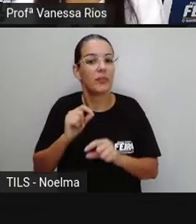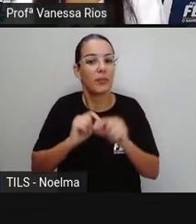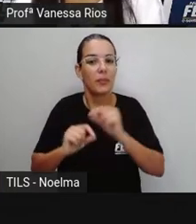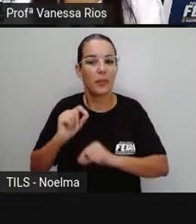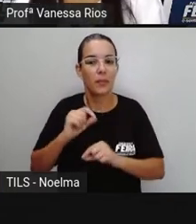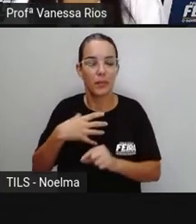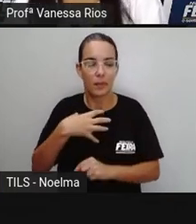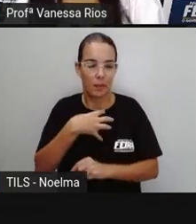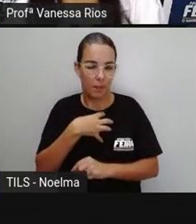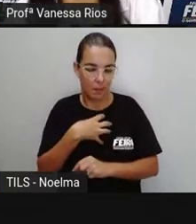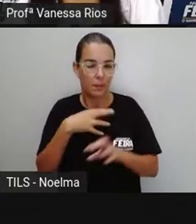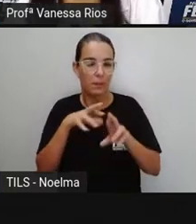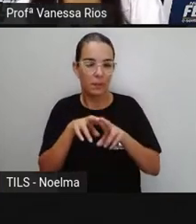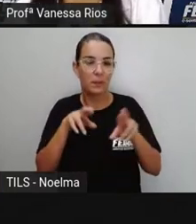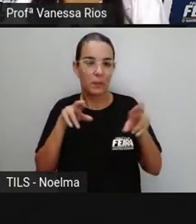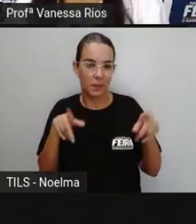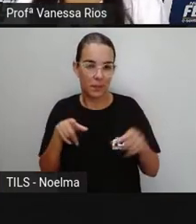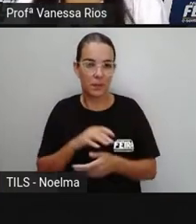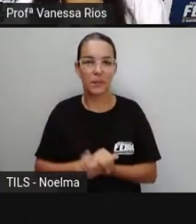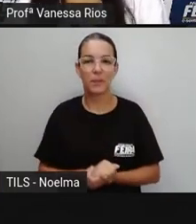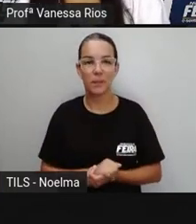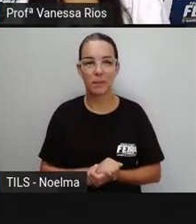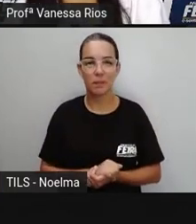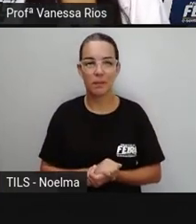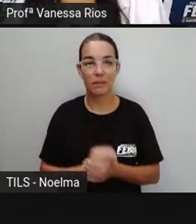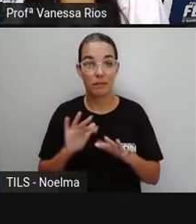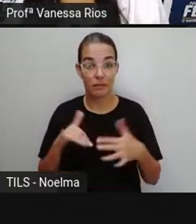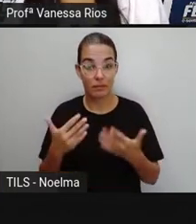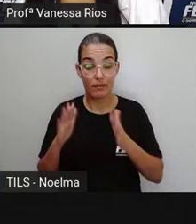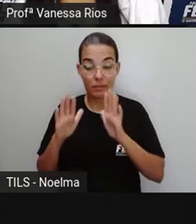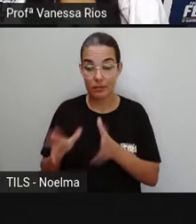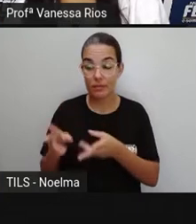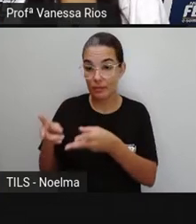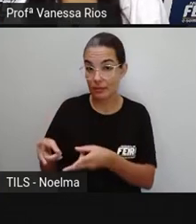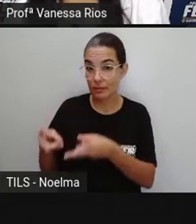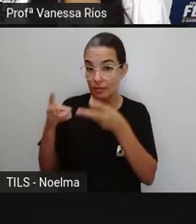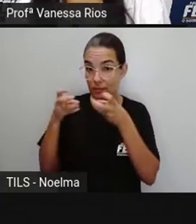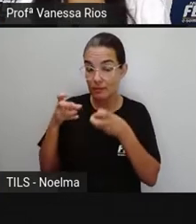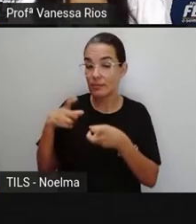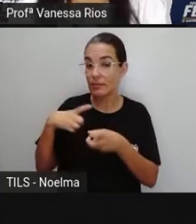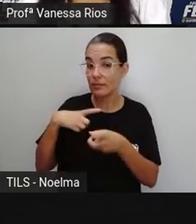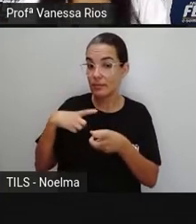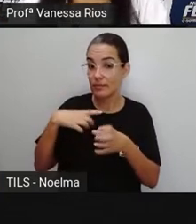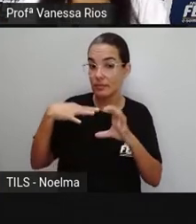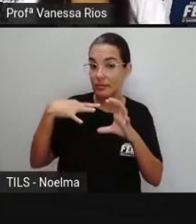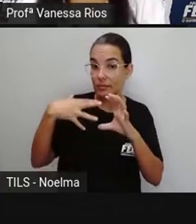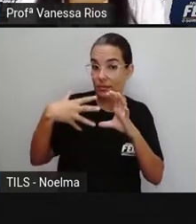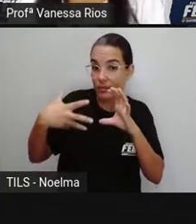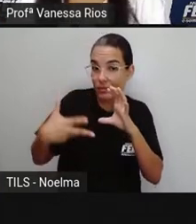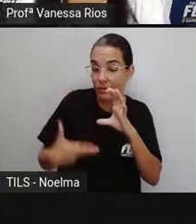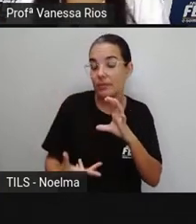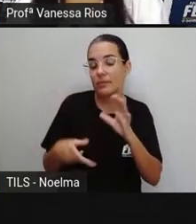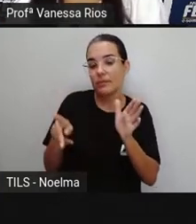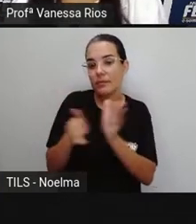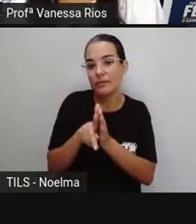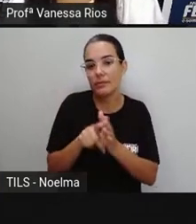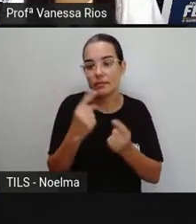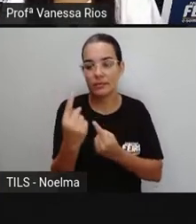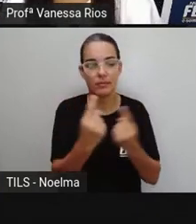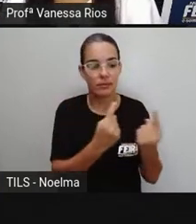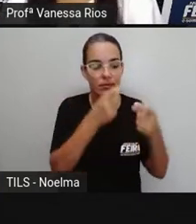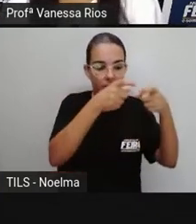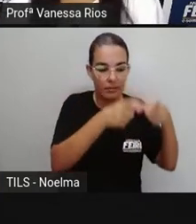forma diferente. Então a gente já observa aí que existem classificações para cada